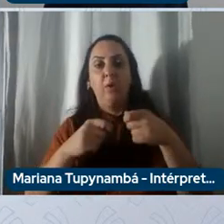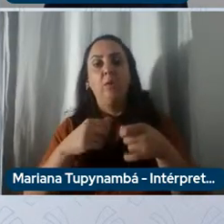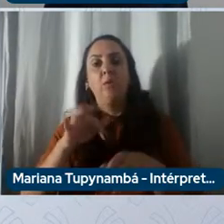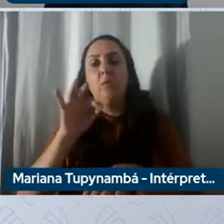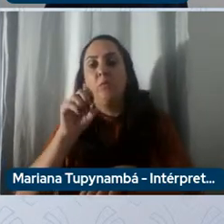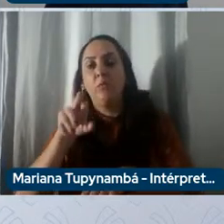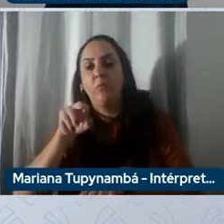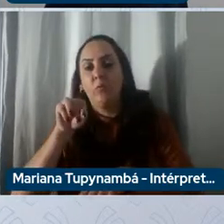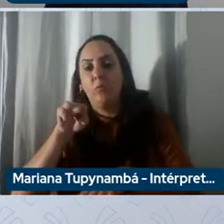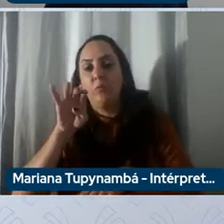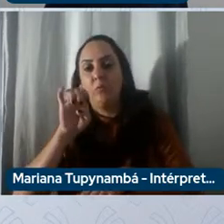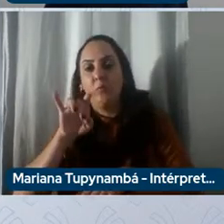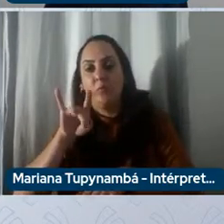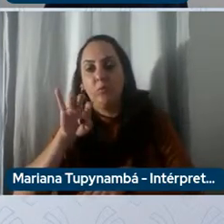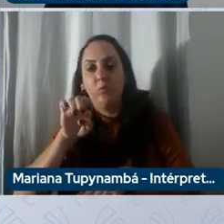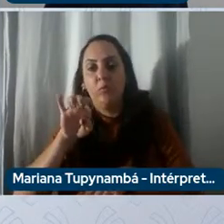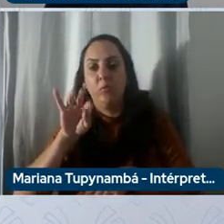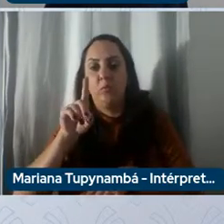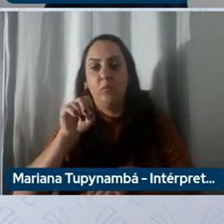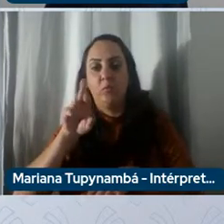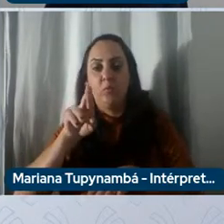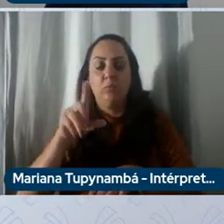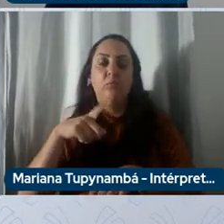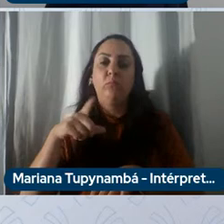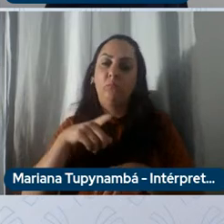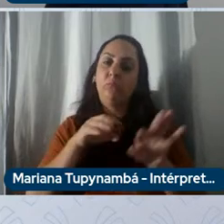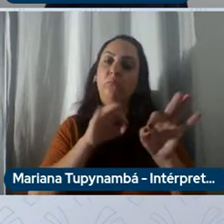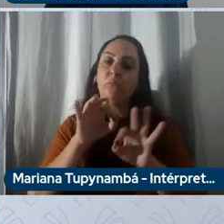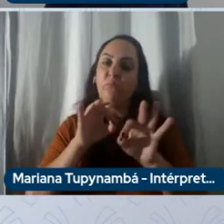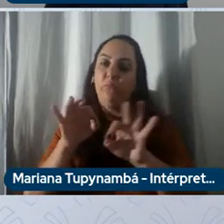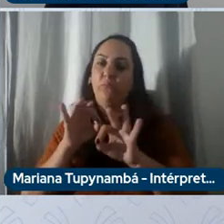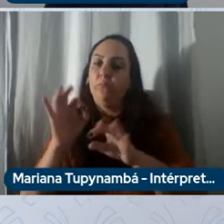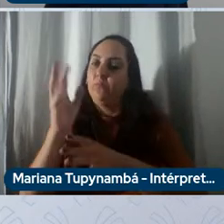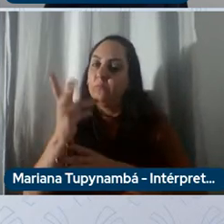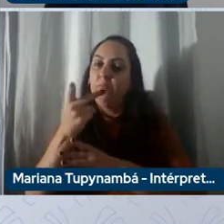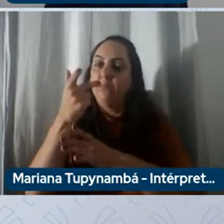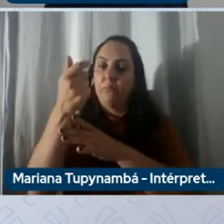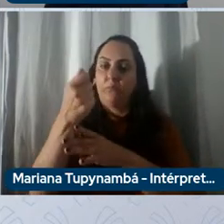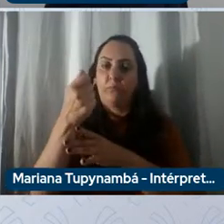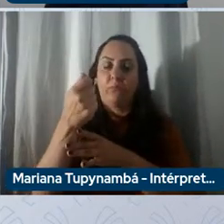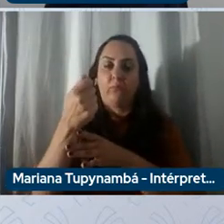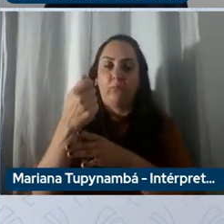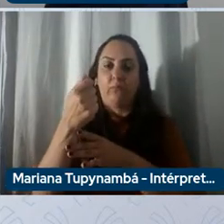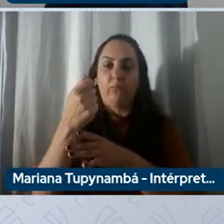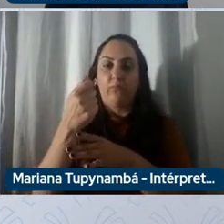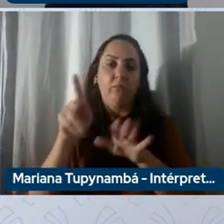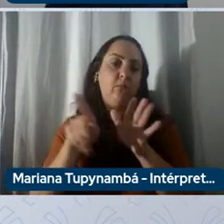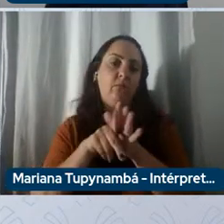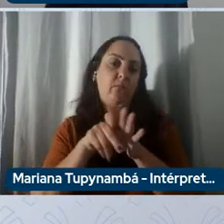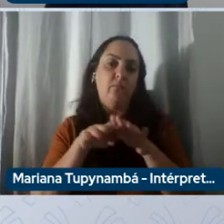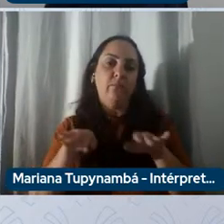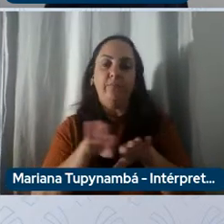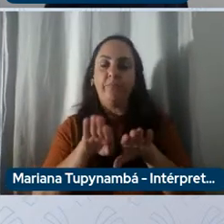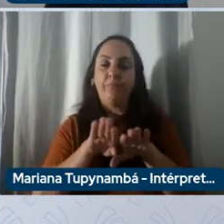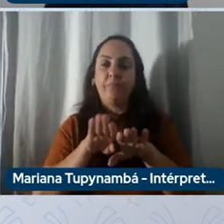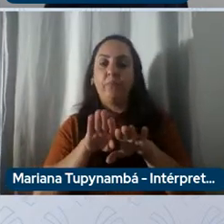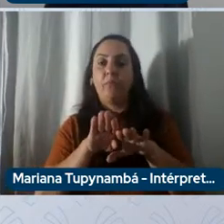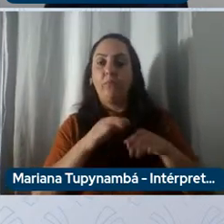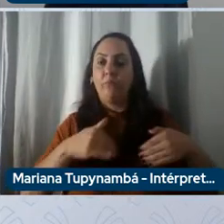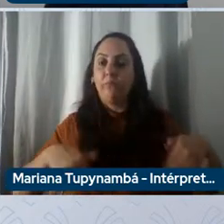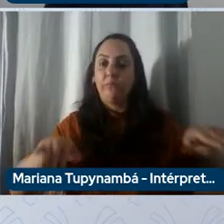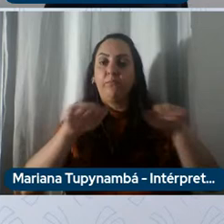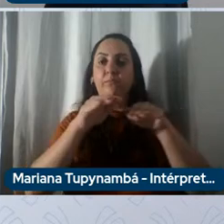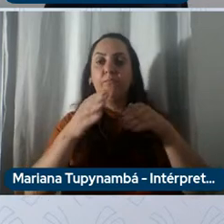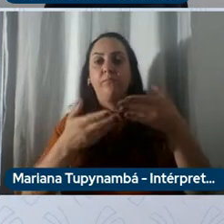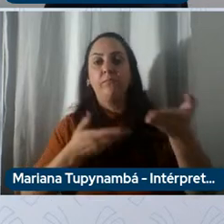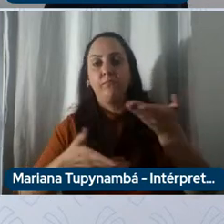fornecedores temos programas de excelências de qualidade como qualitas de integração chama-se e por fim temos